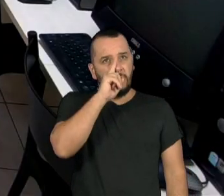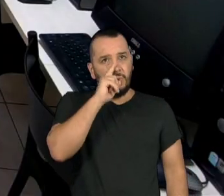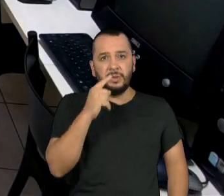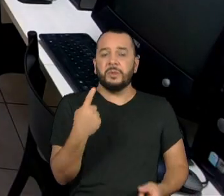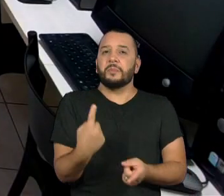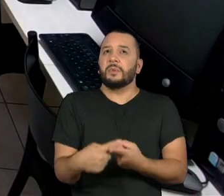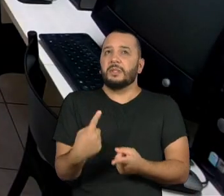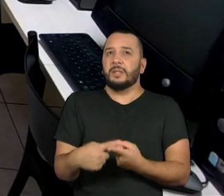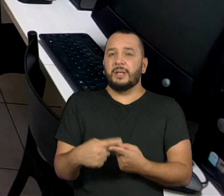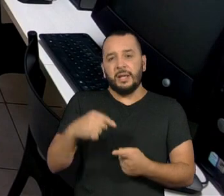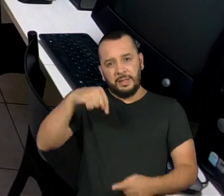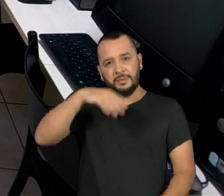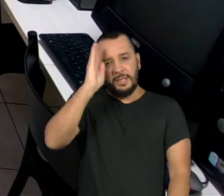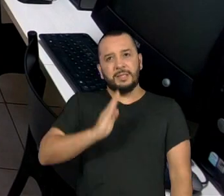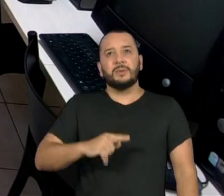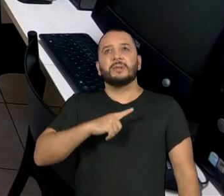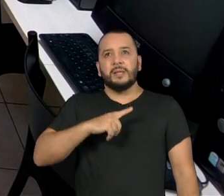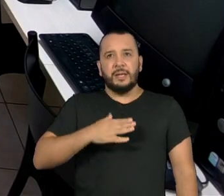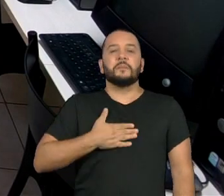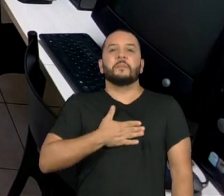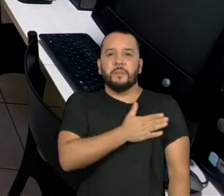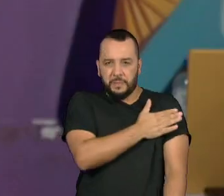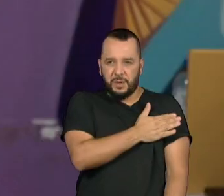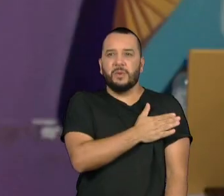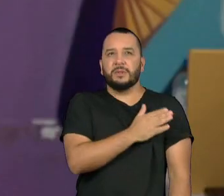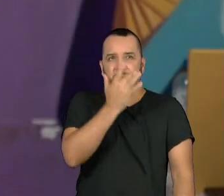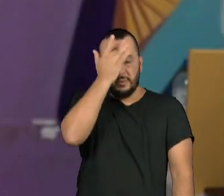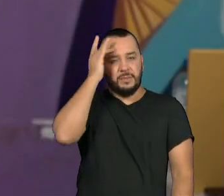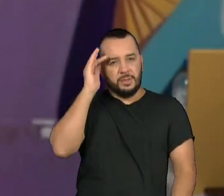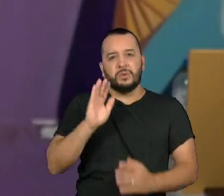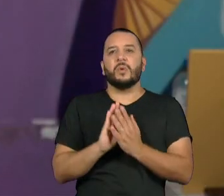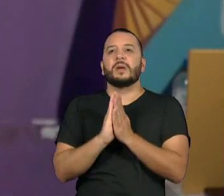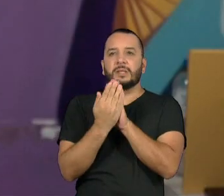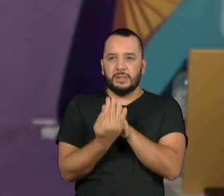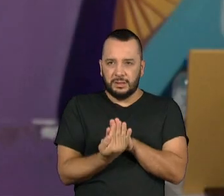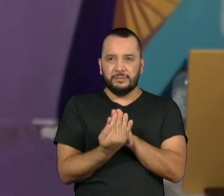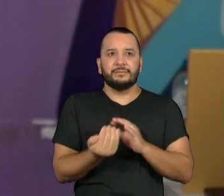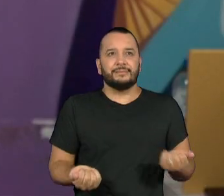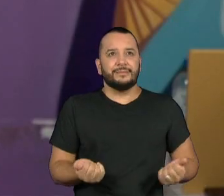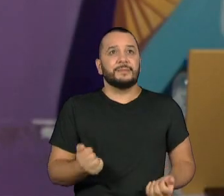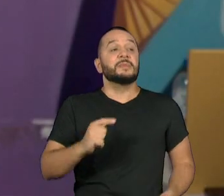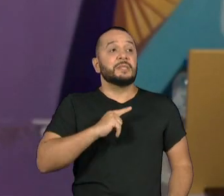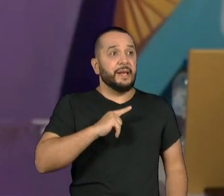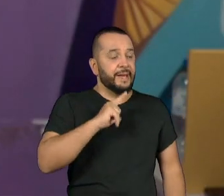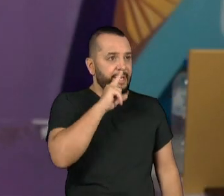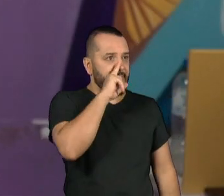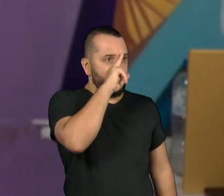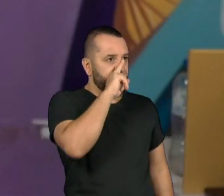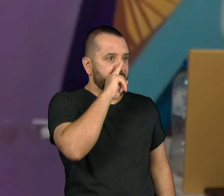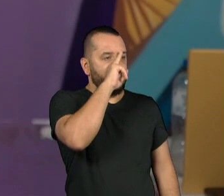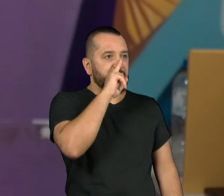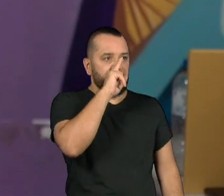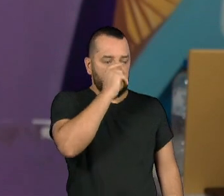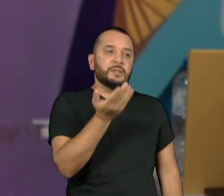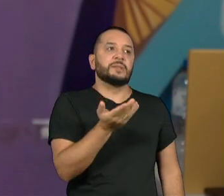nutre muito preconceito com pessoas transgêneras. Muito, é muito risco de vida. A gente